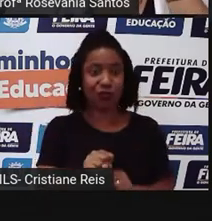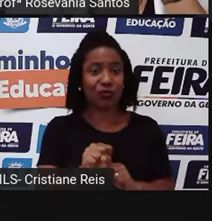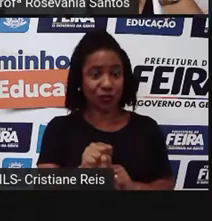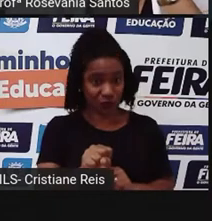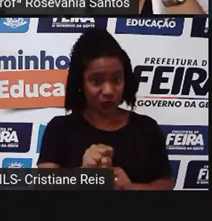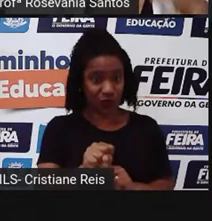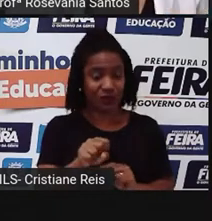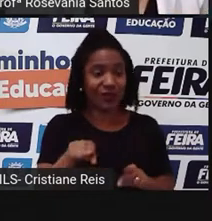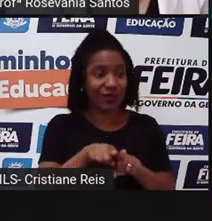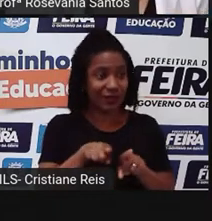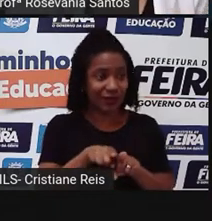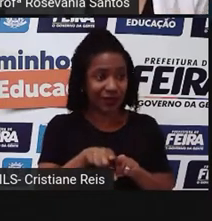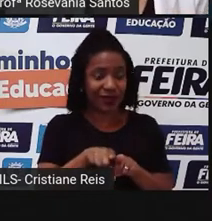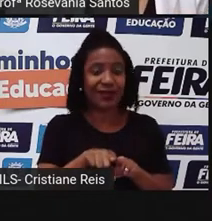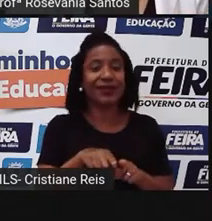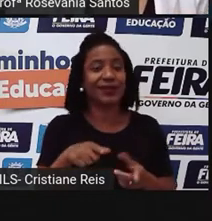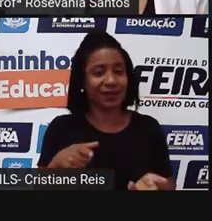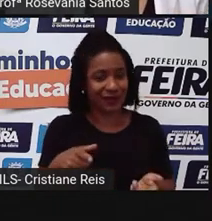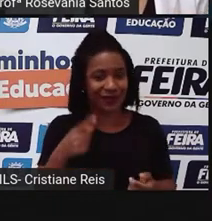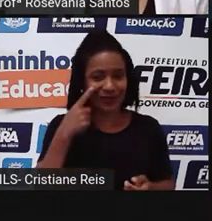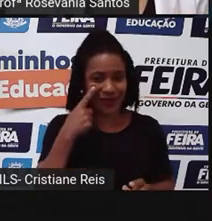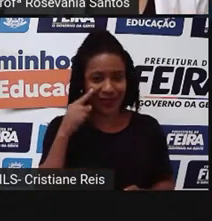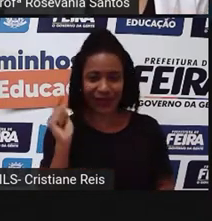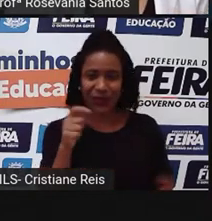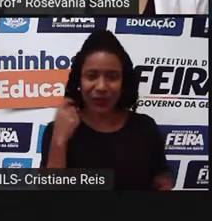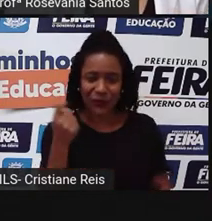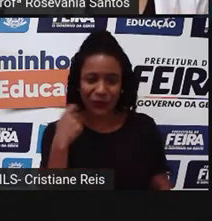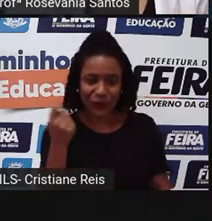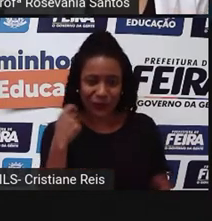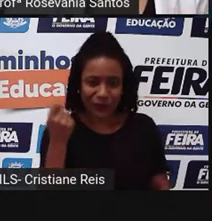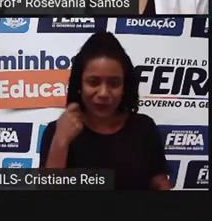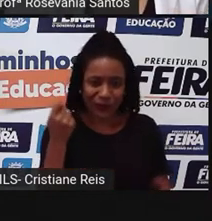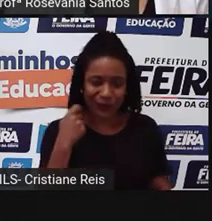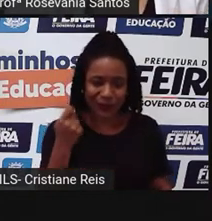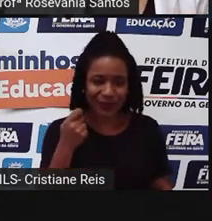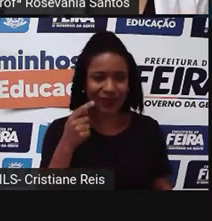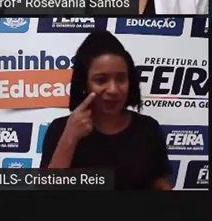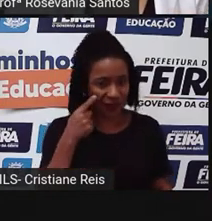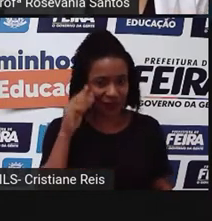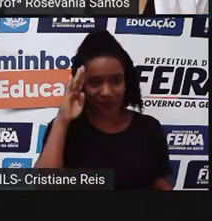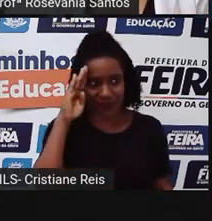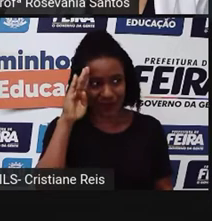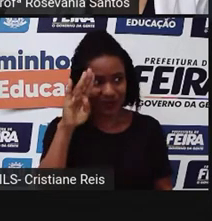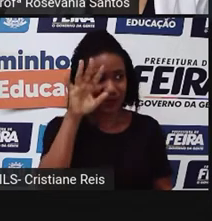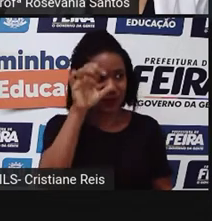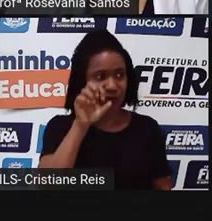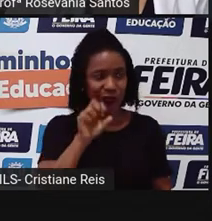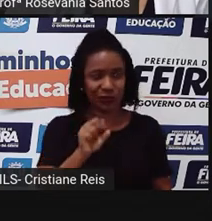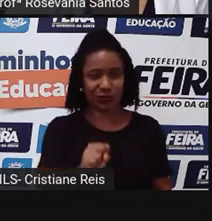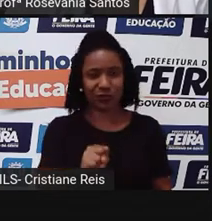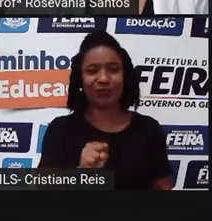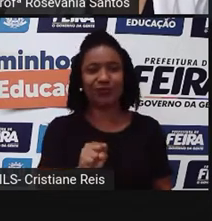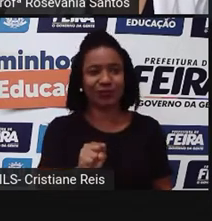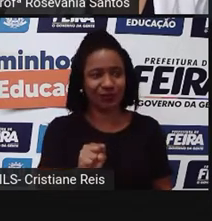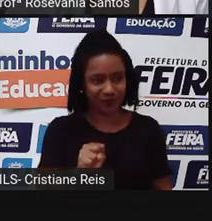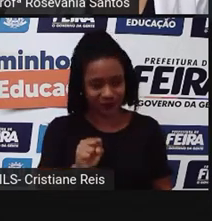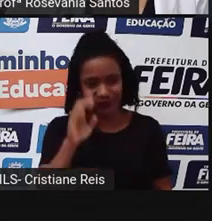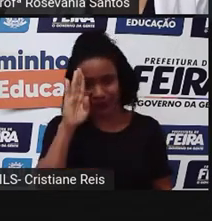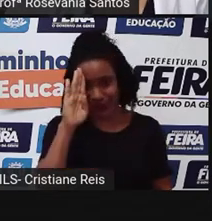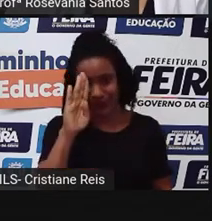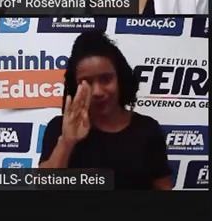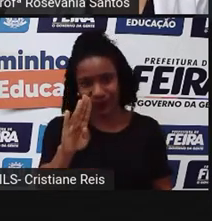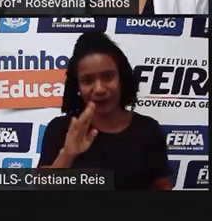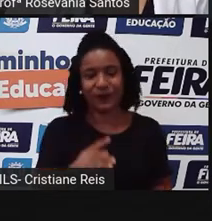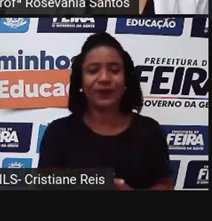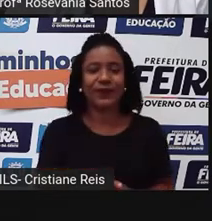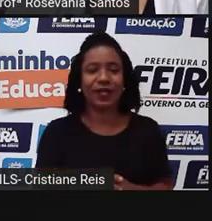Paraná e o Rio Grande do Sul. Aqui nesses dois, logo, né? Entre os três primeiros, né? A gente pega eles. E aí